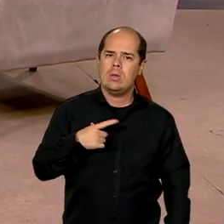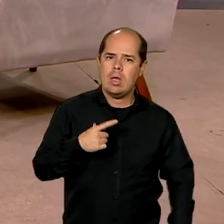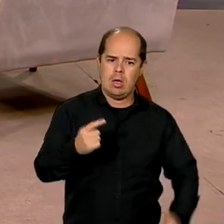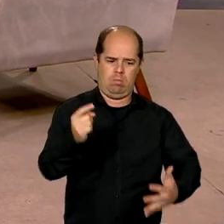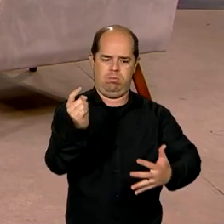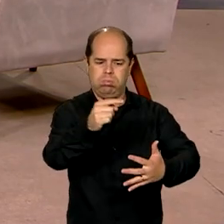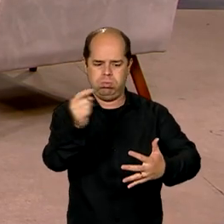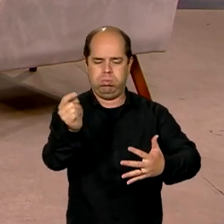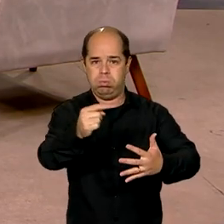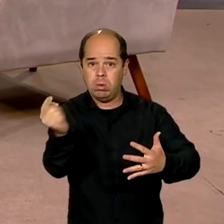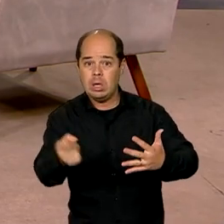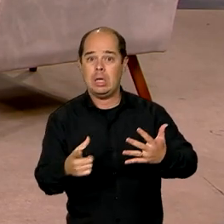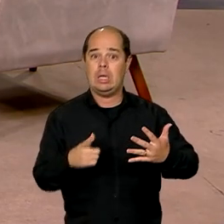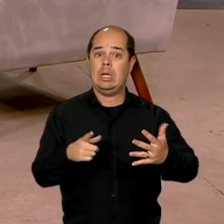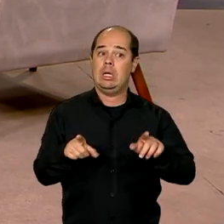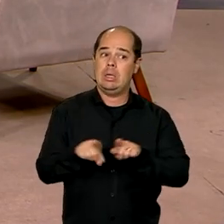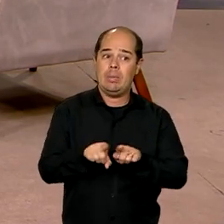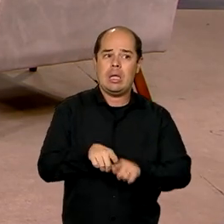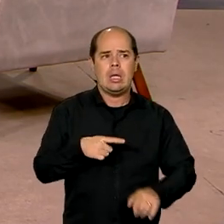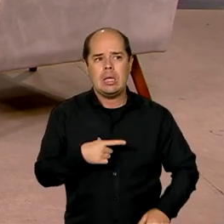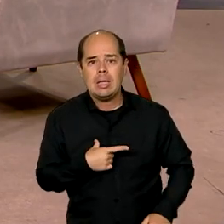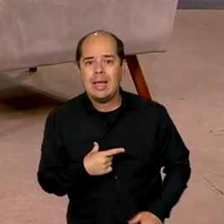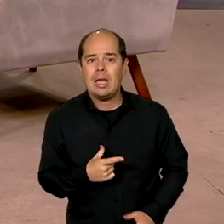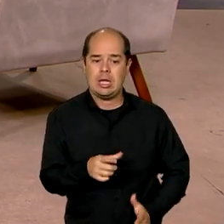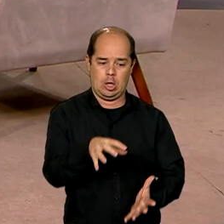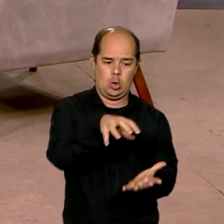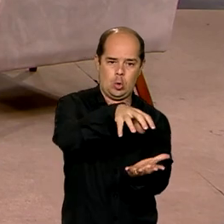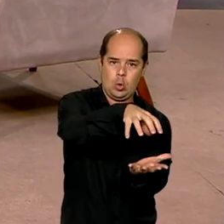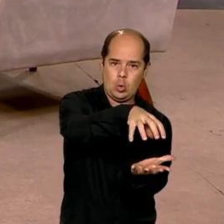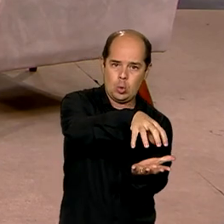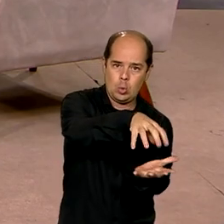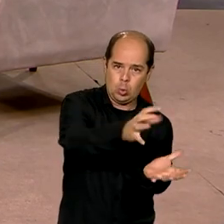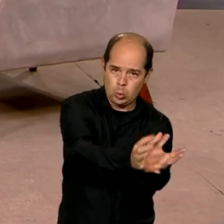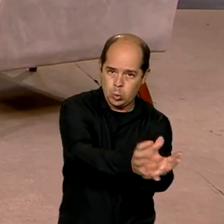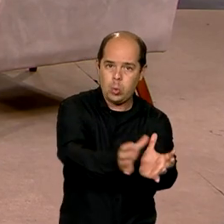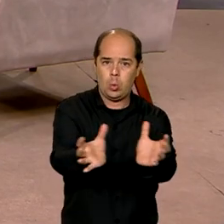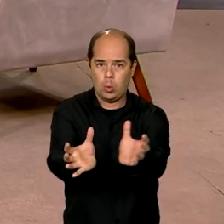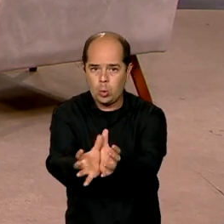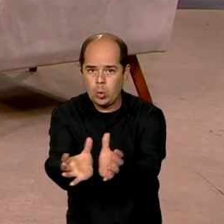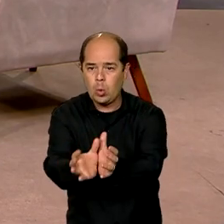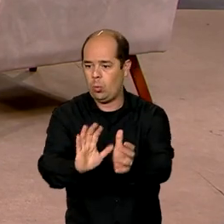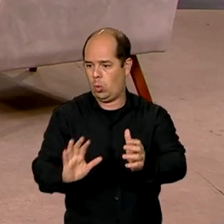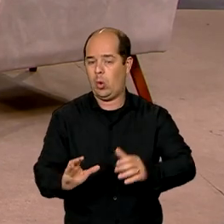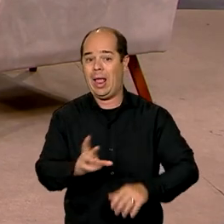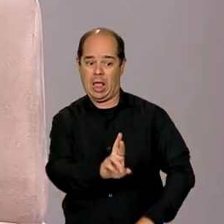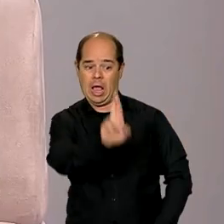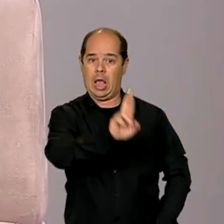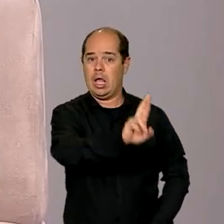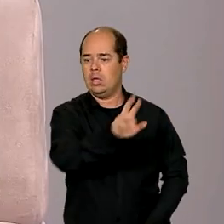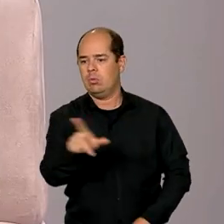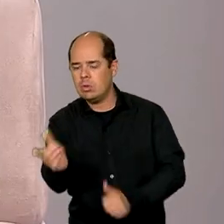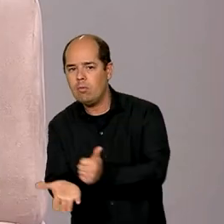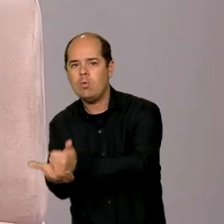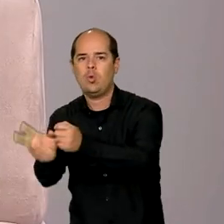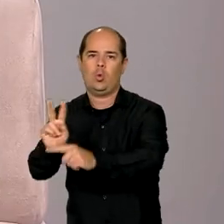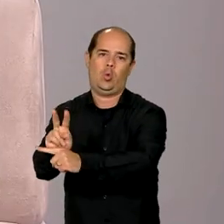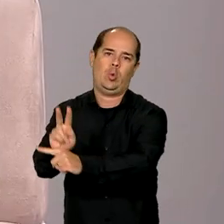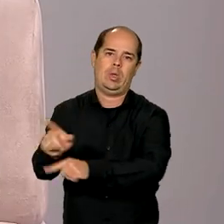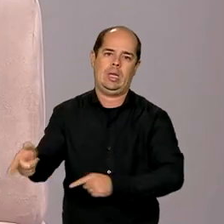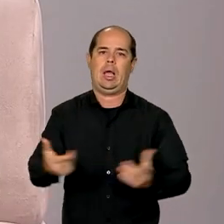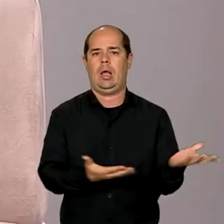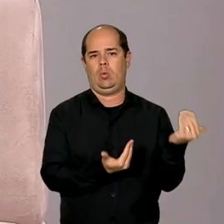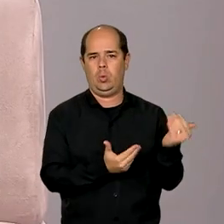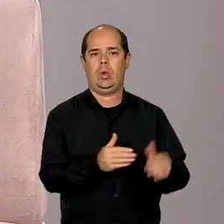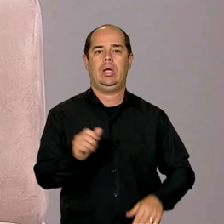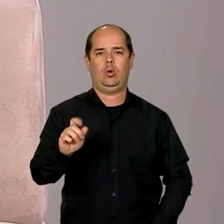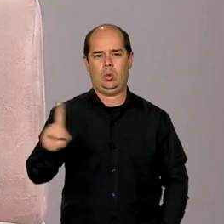instituições formadas de proteção às crianças e aos jovens e adolescentes. Esse é um trabalho que não diz respeito